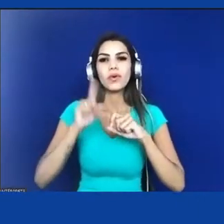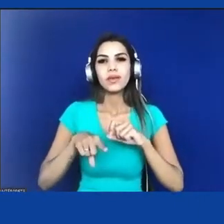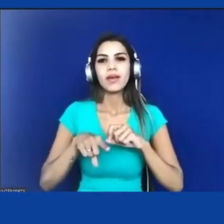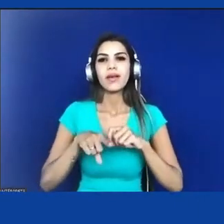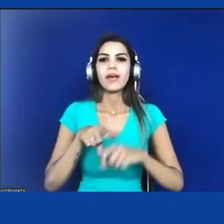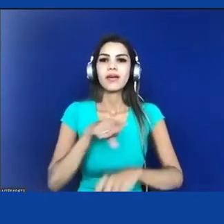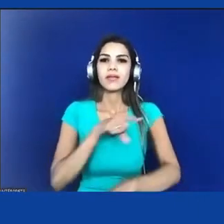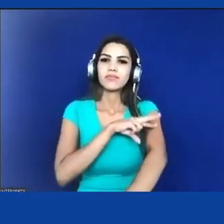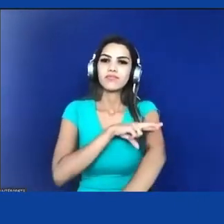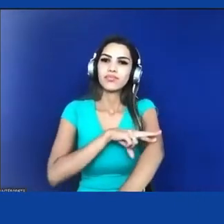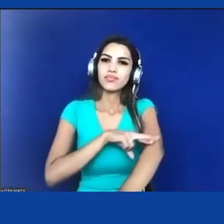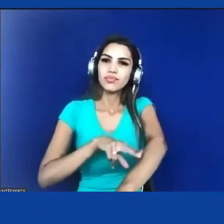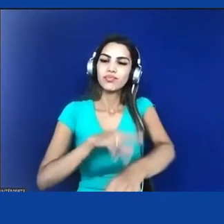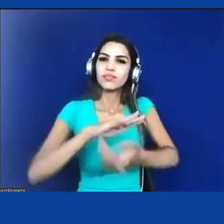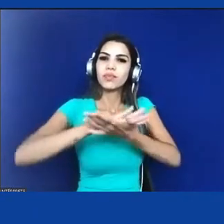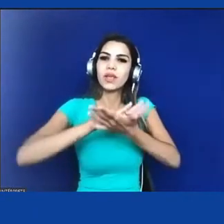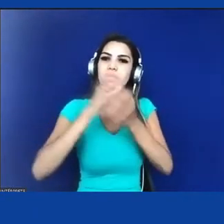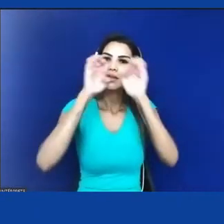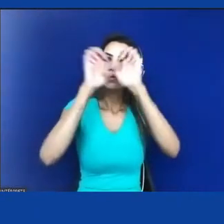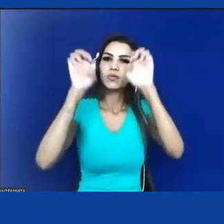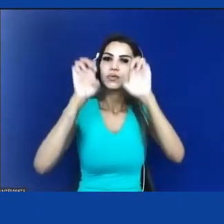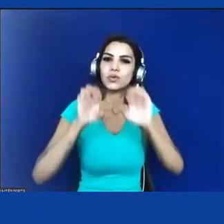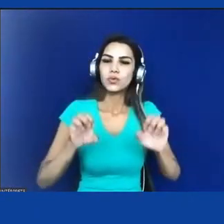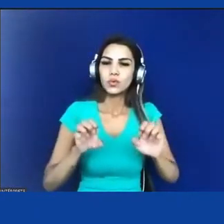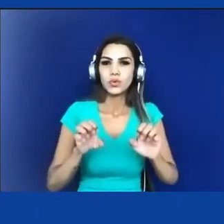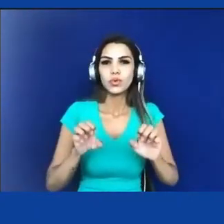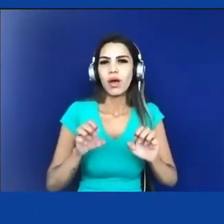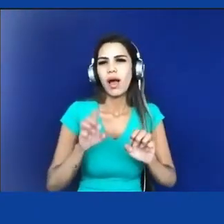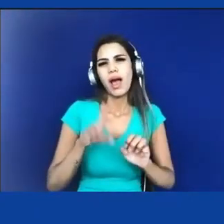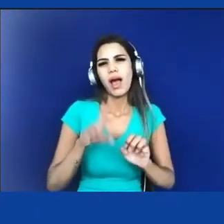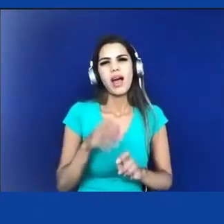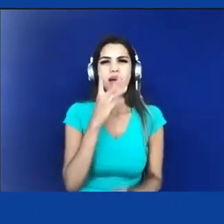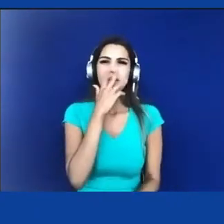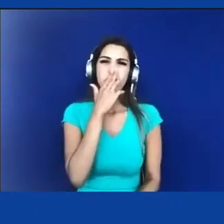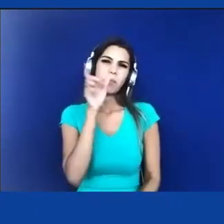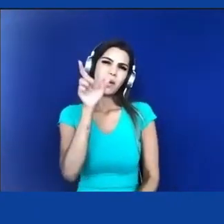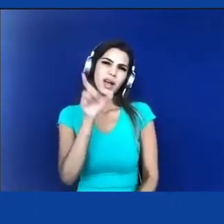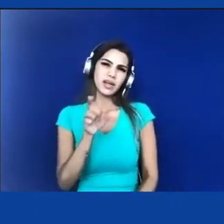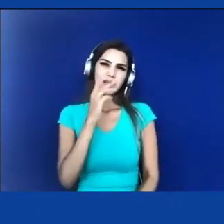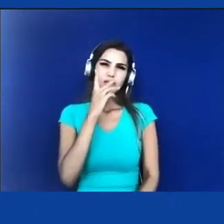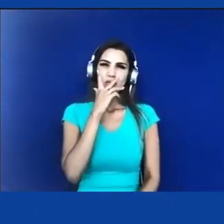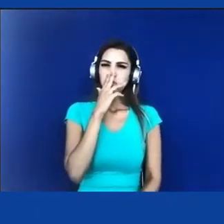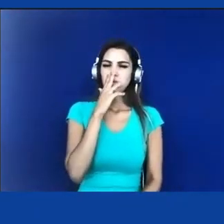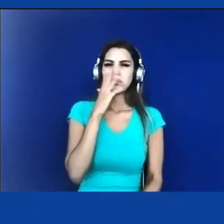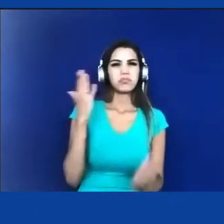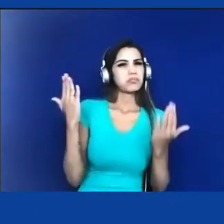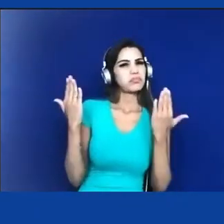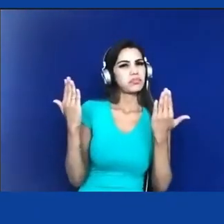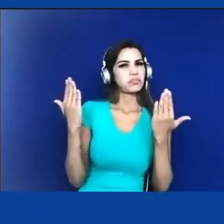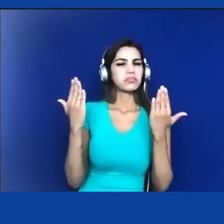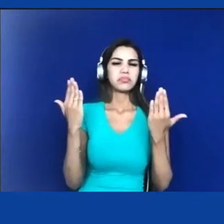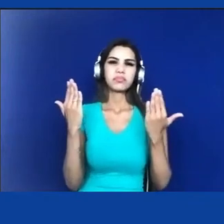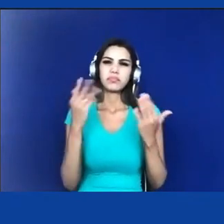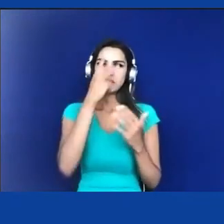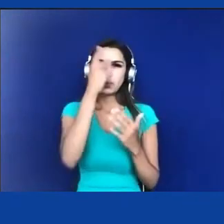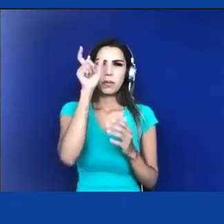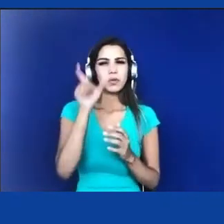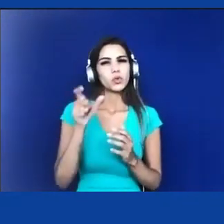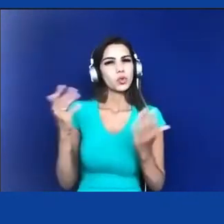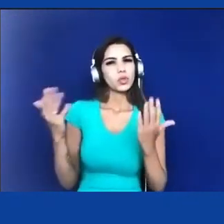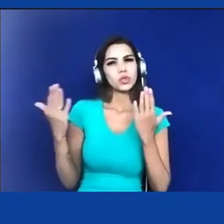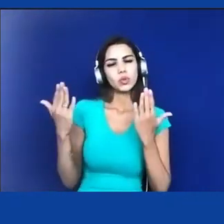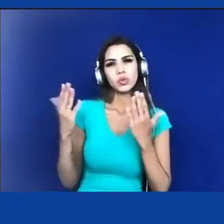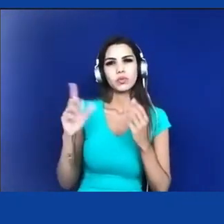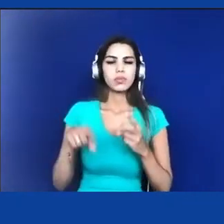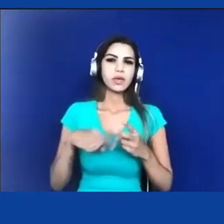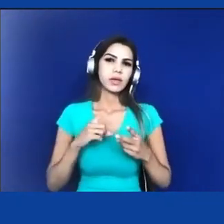de suspeito, não porque tinha um jeito que assusta, não porque foi bala perdida, é o